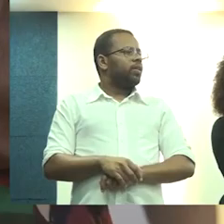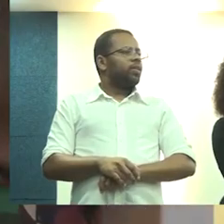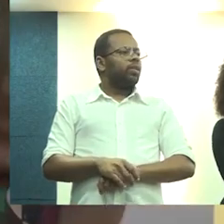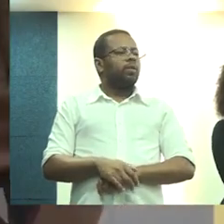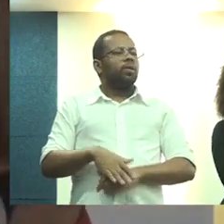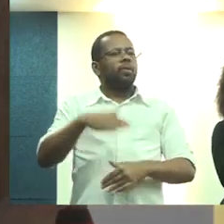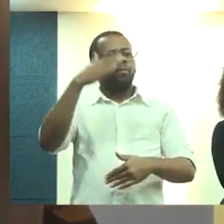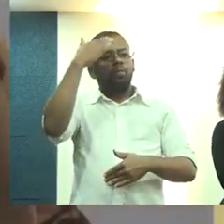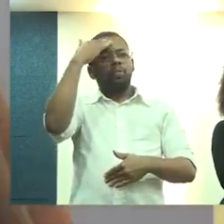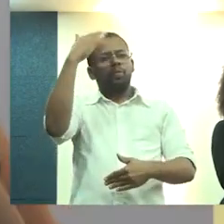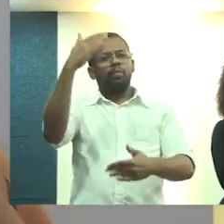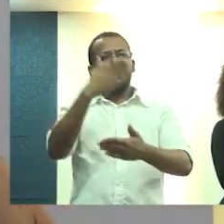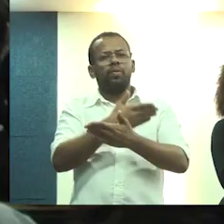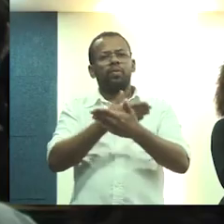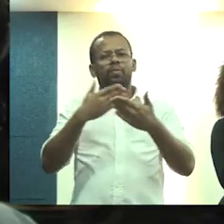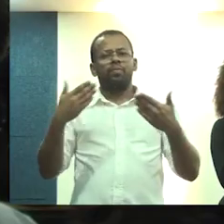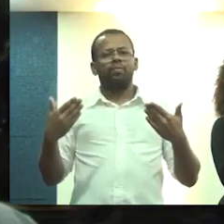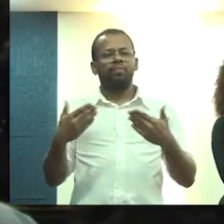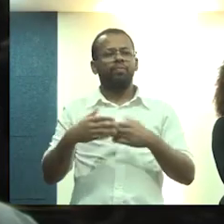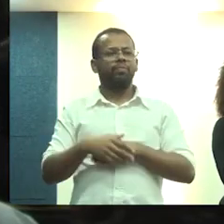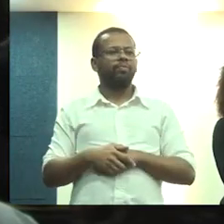Muito obrigada, senhora Alessandra.